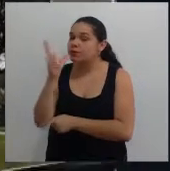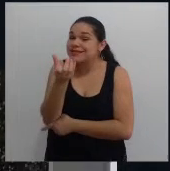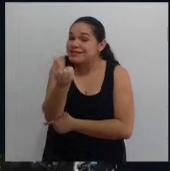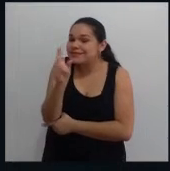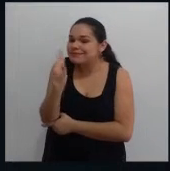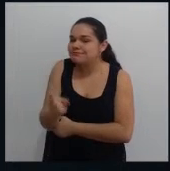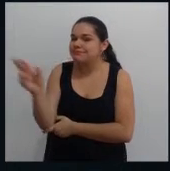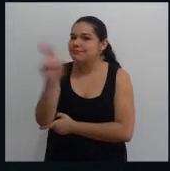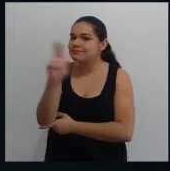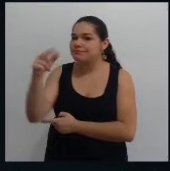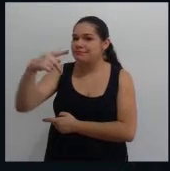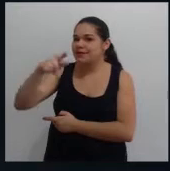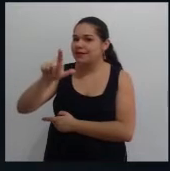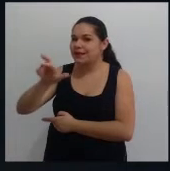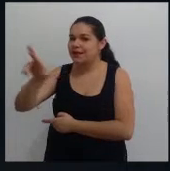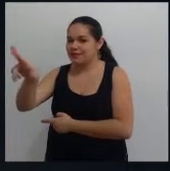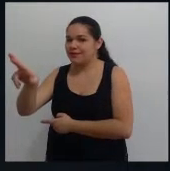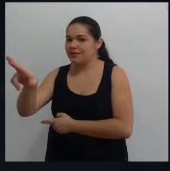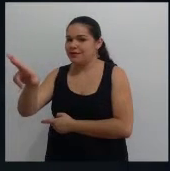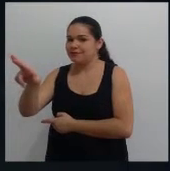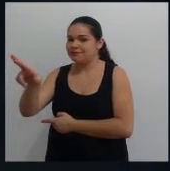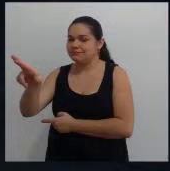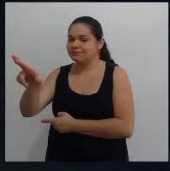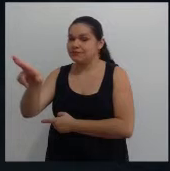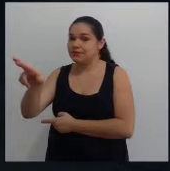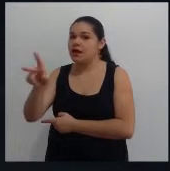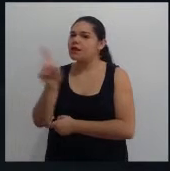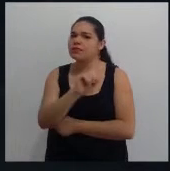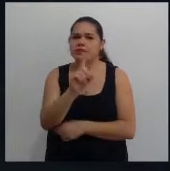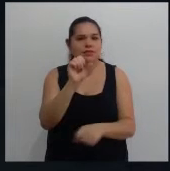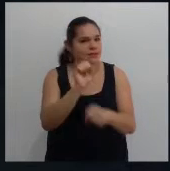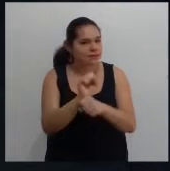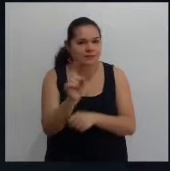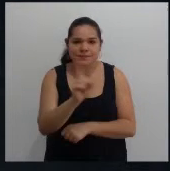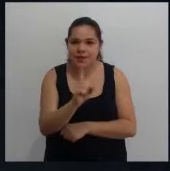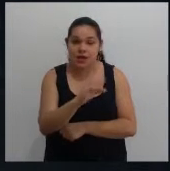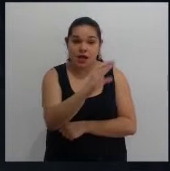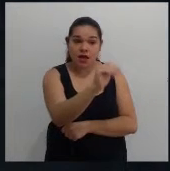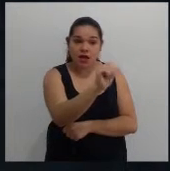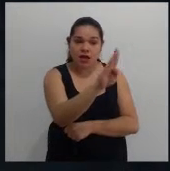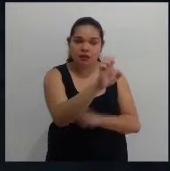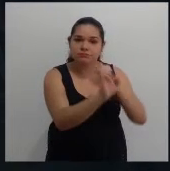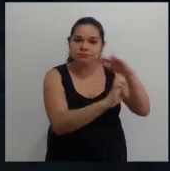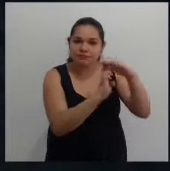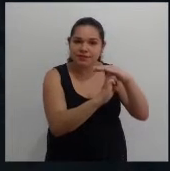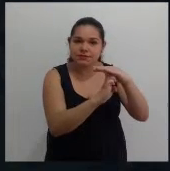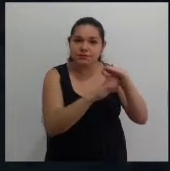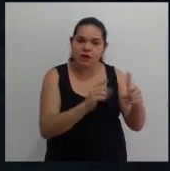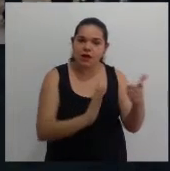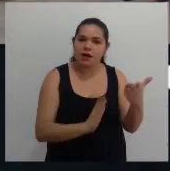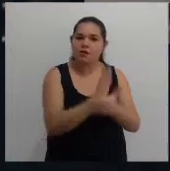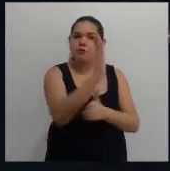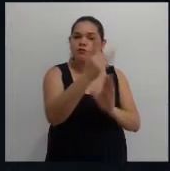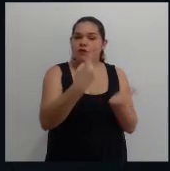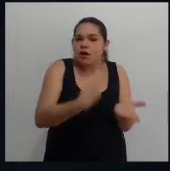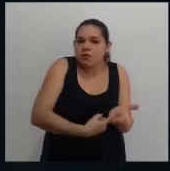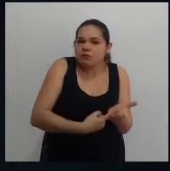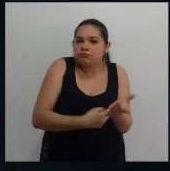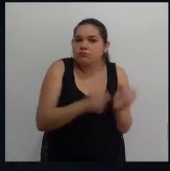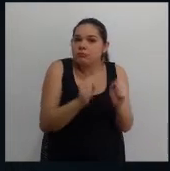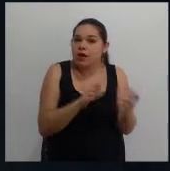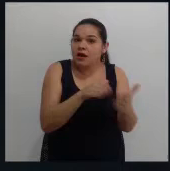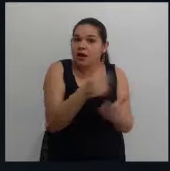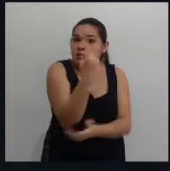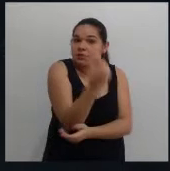de PLR. E a conquista do benefício não para por aí. Na Caves, os trabalhadores aprovaram um acordo que pode chegar a R$